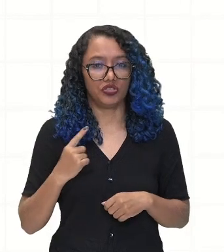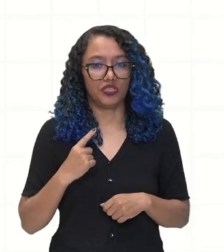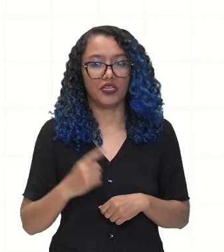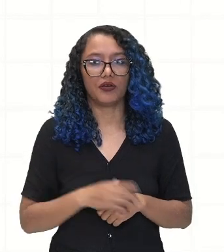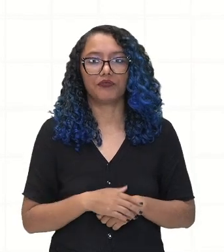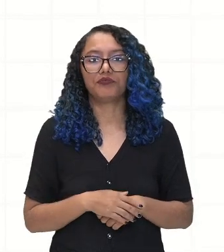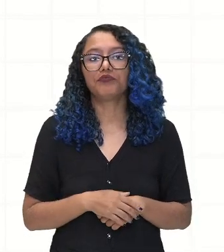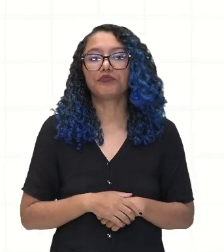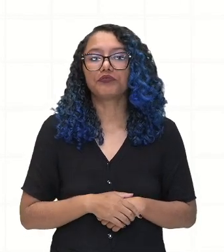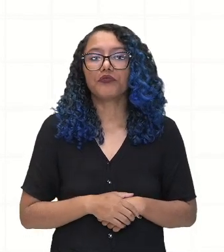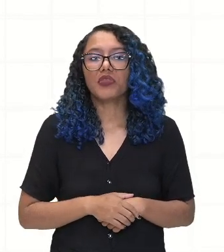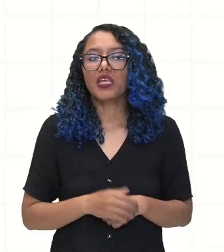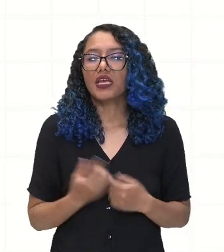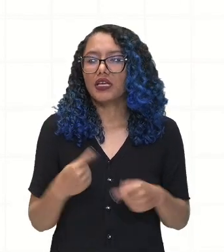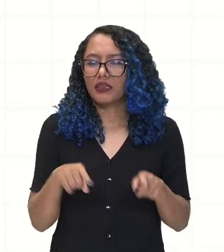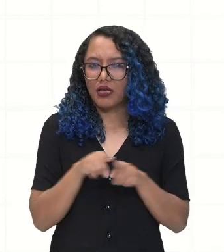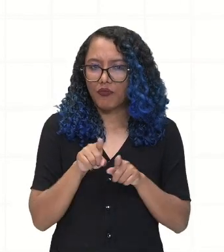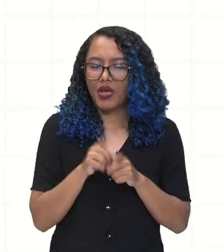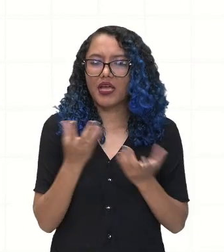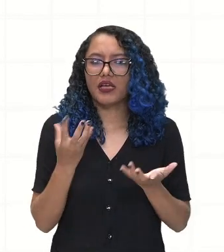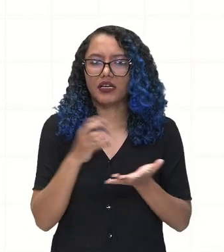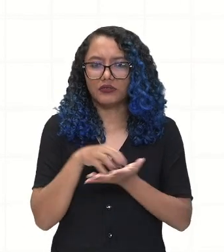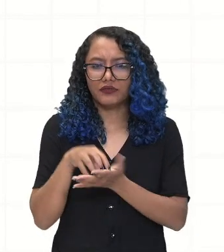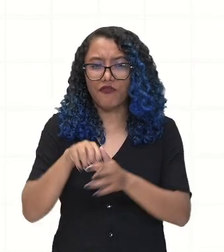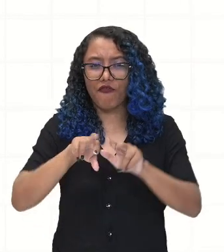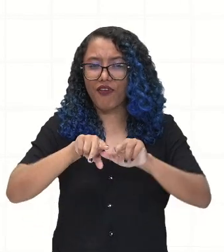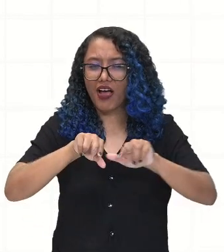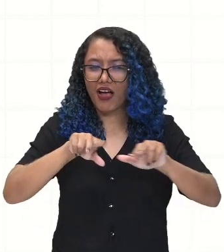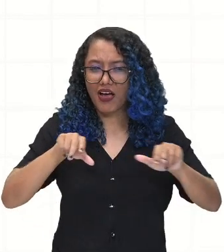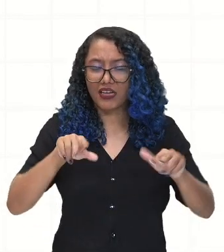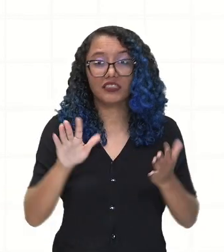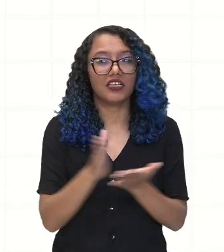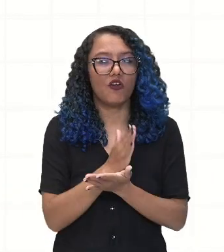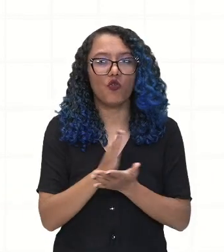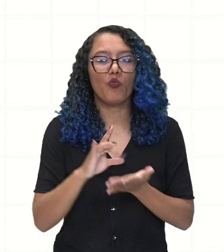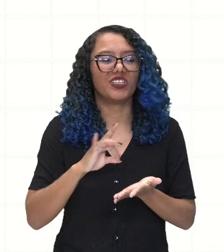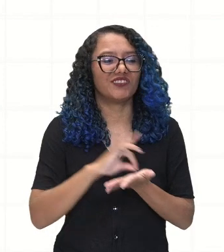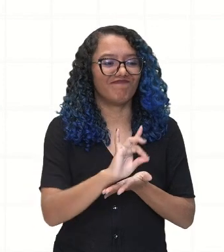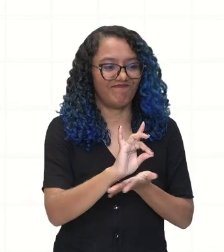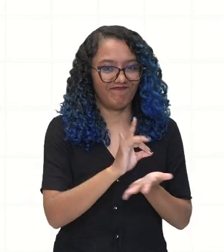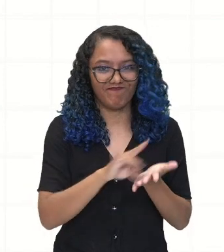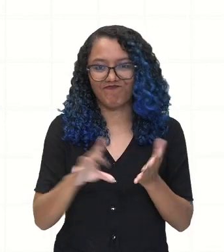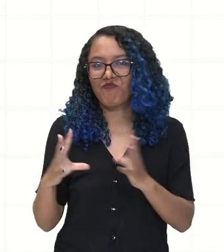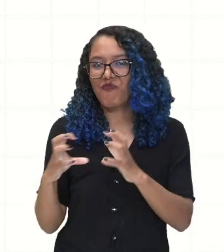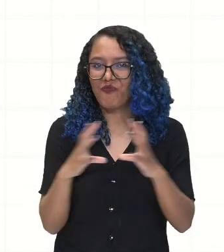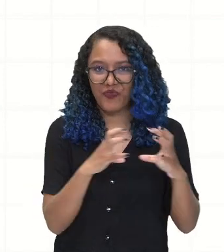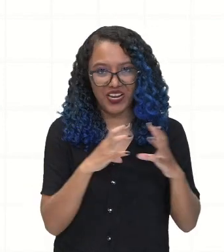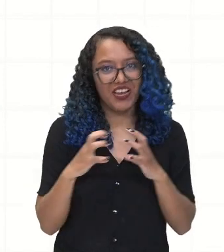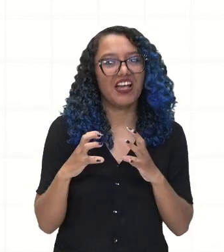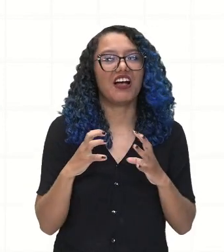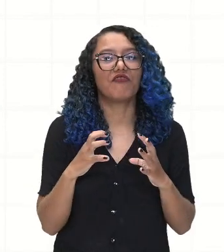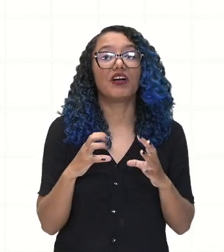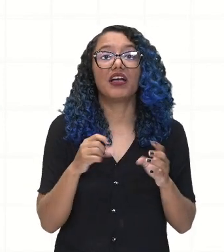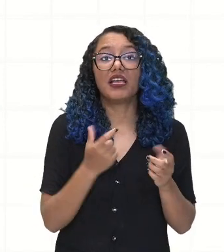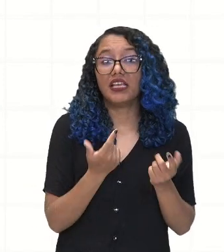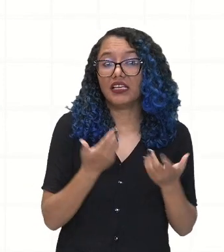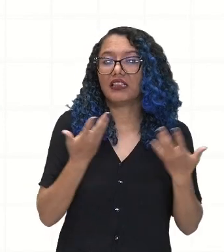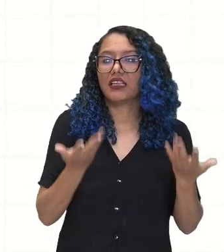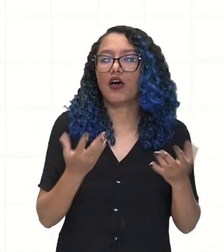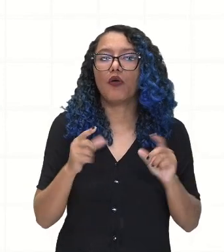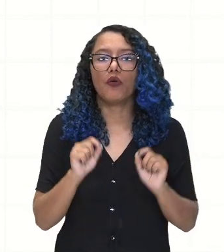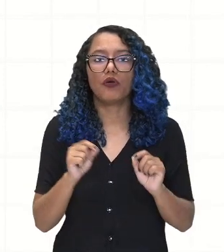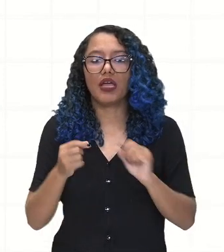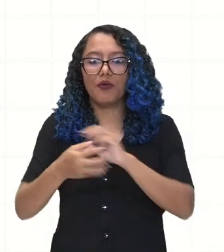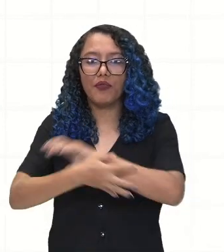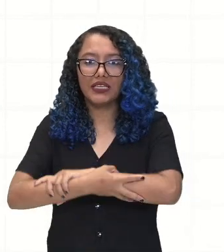indígenas. Muitas eram inimigas e eles acabaram ali se juntando aos europeus por conta da presença de